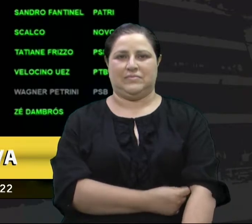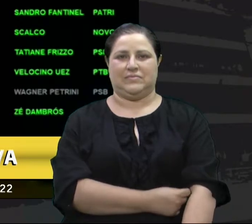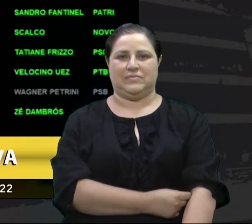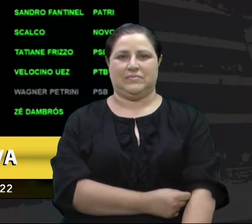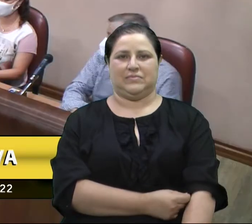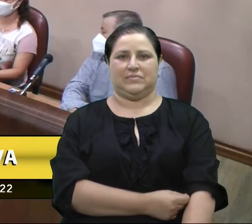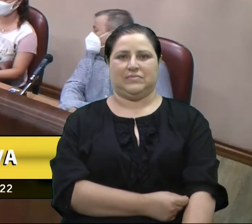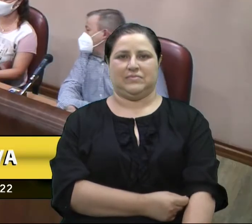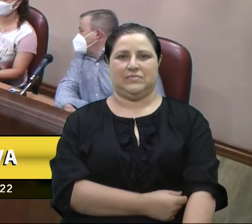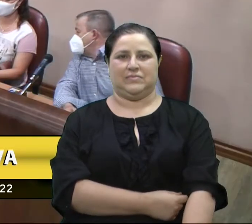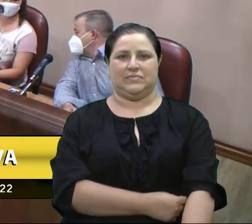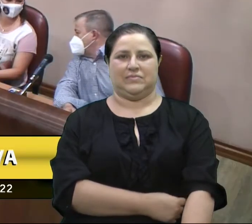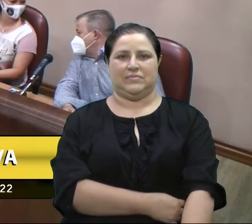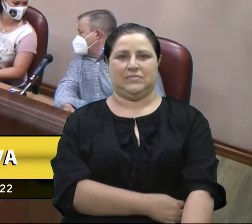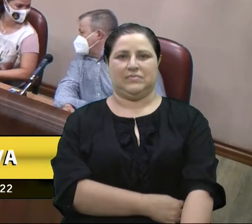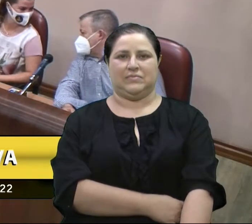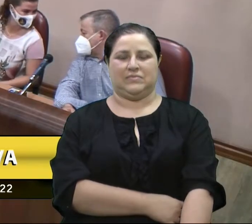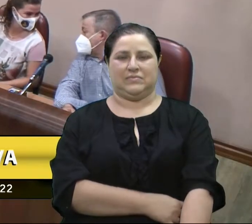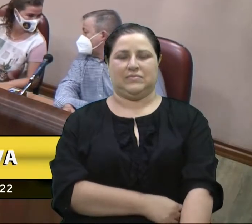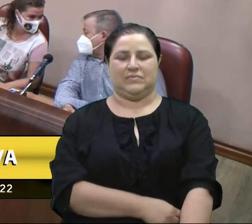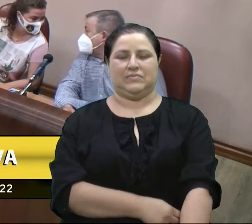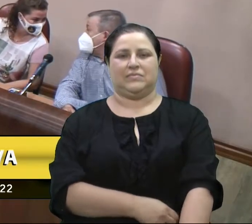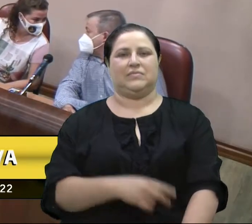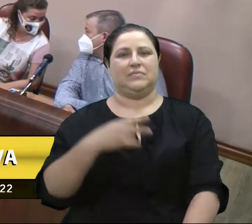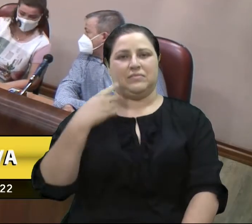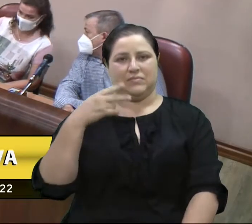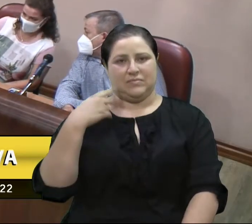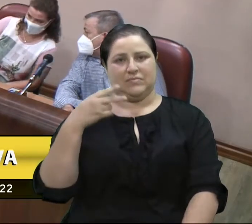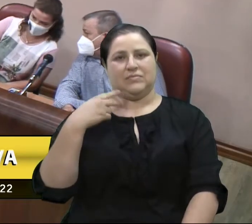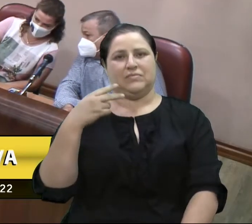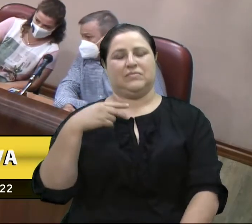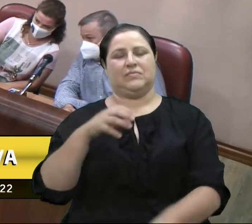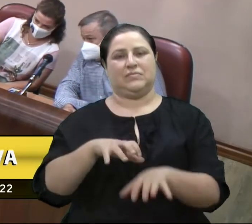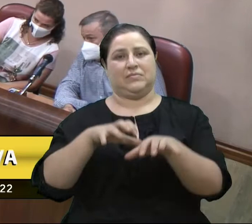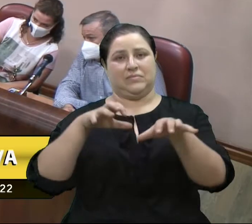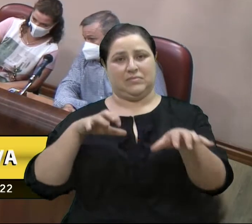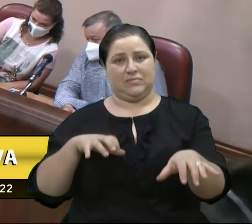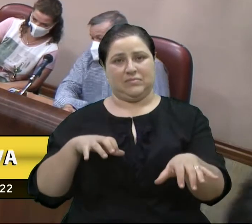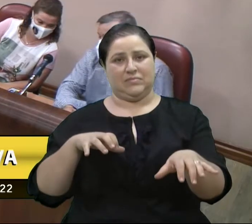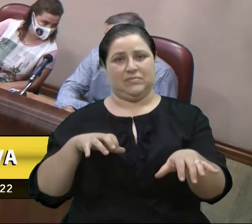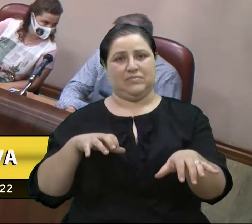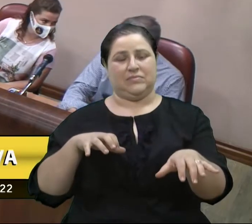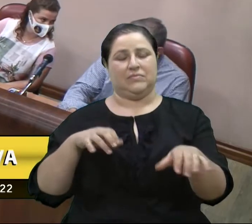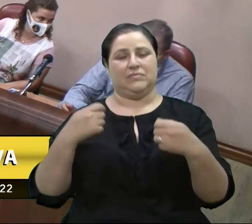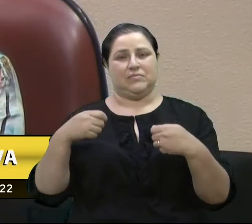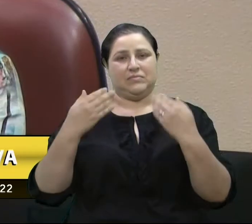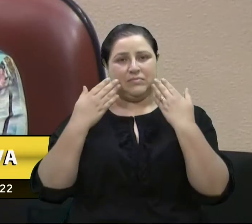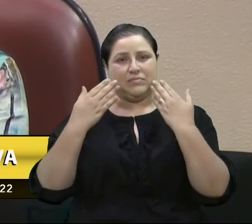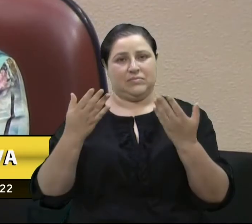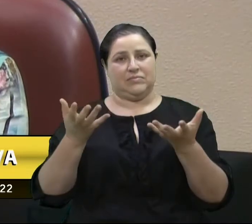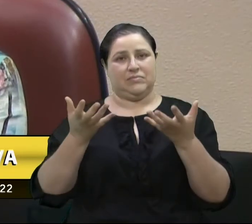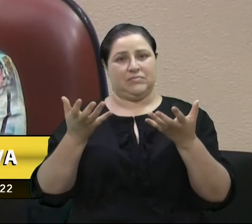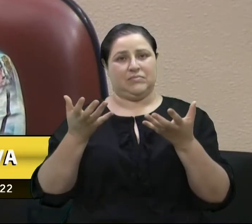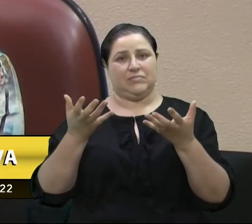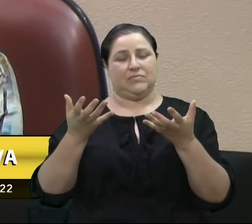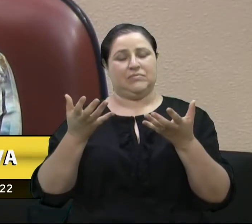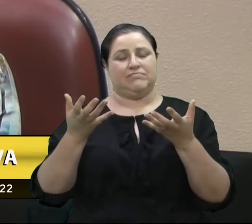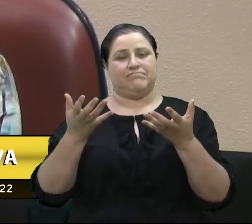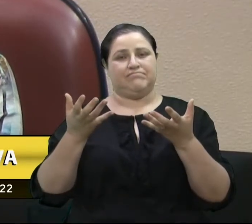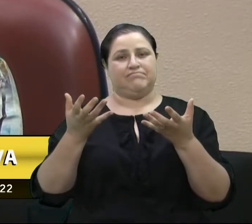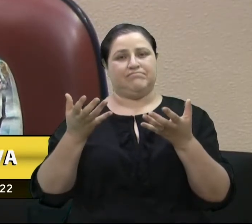Informo também aos vereadores com participação remota nessa sessão que devem manifestar a intenção de escrever-se no pequeno expediente via chat